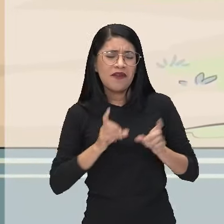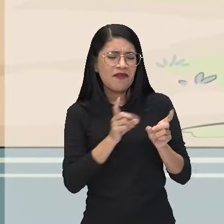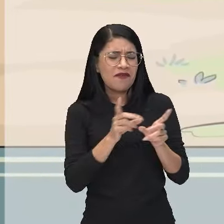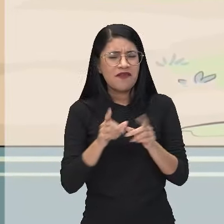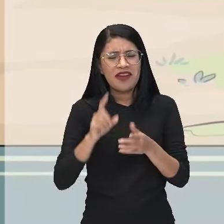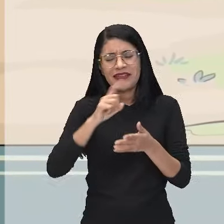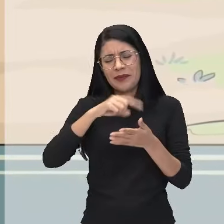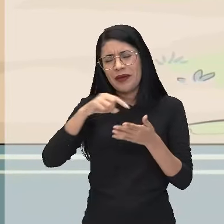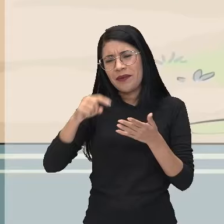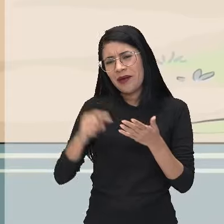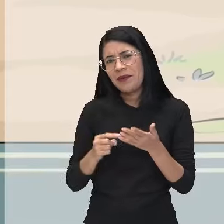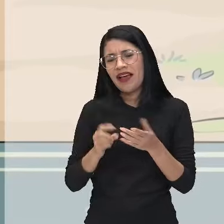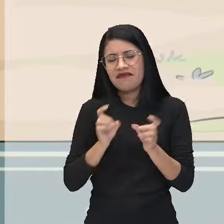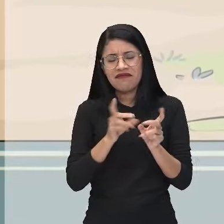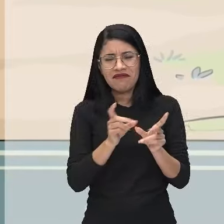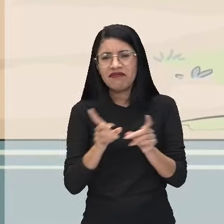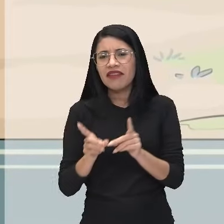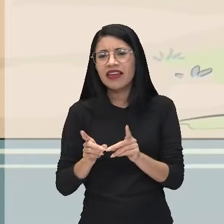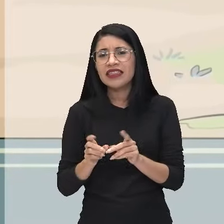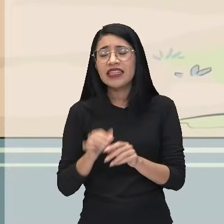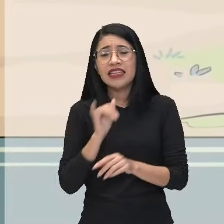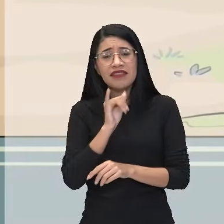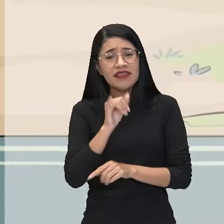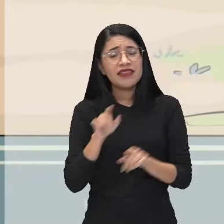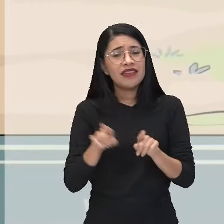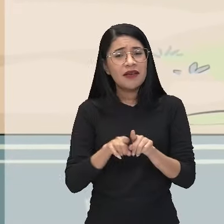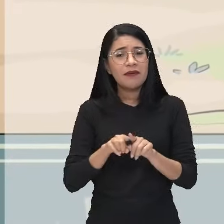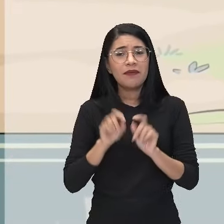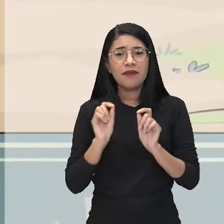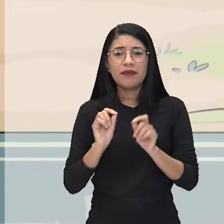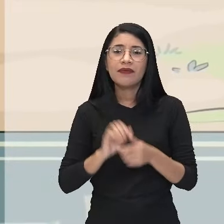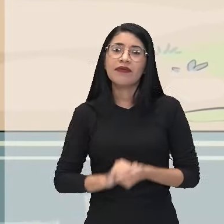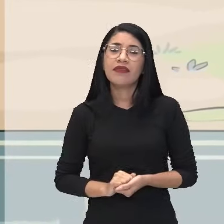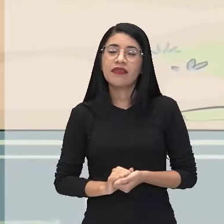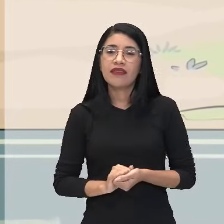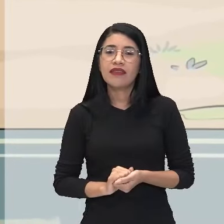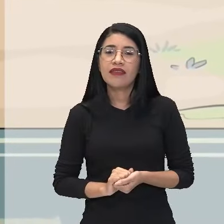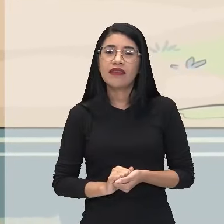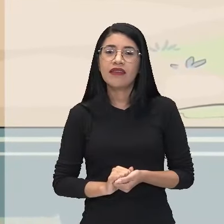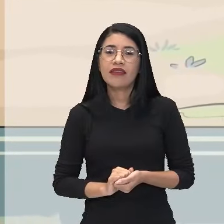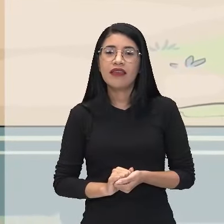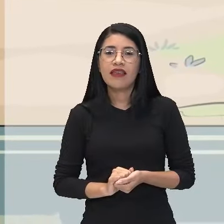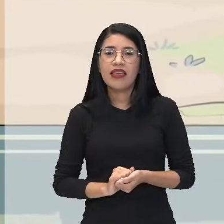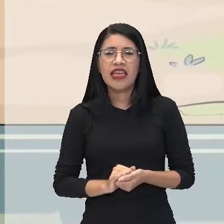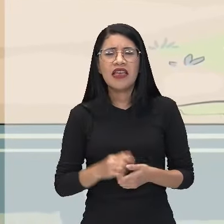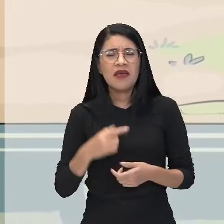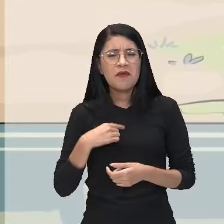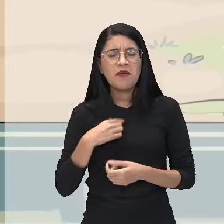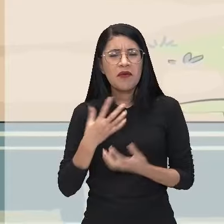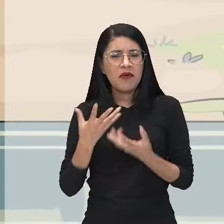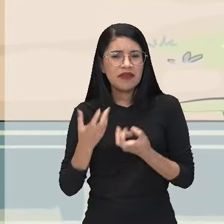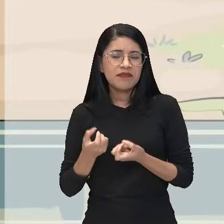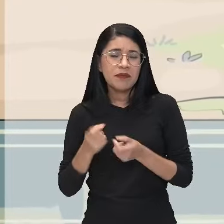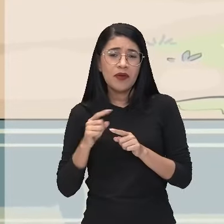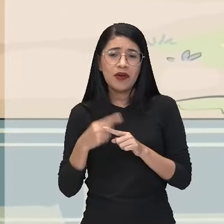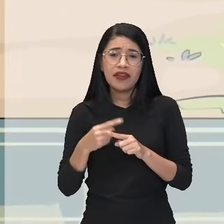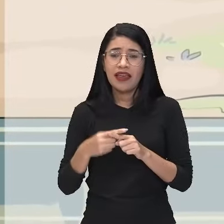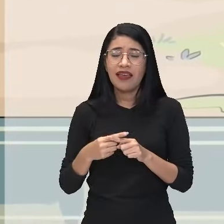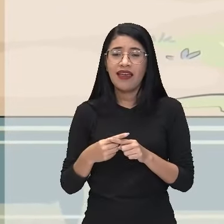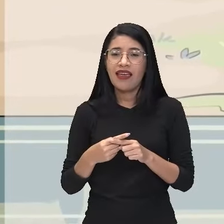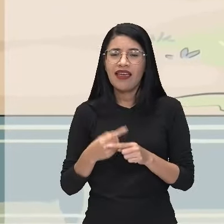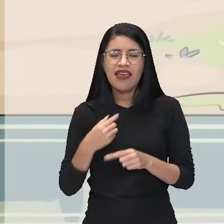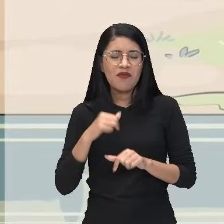tranqueira e vou dizer mais uma coisa. Isso muito me convém. Eu não